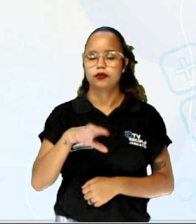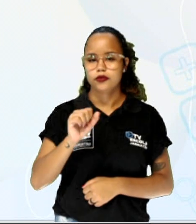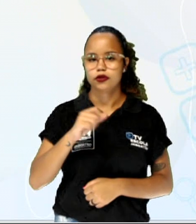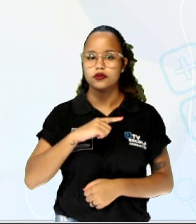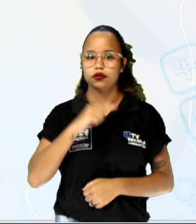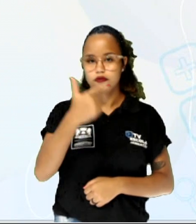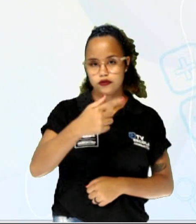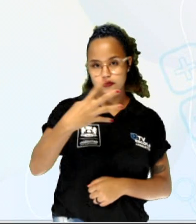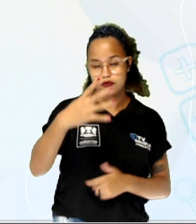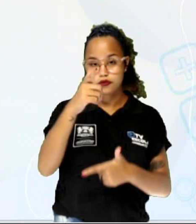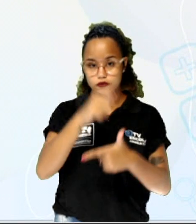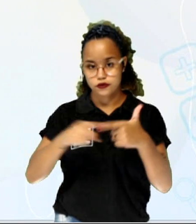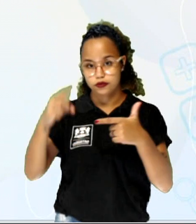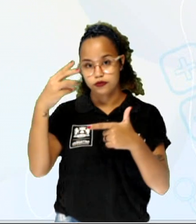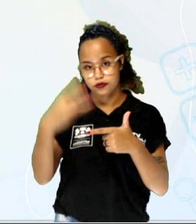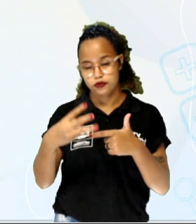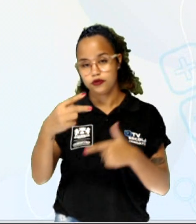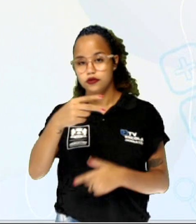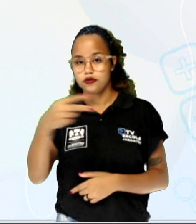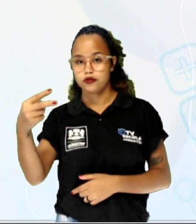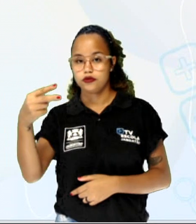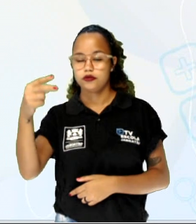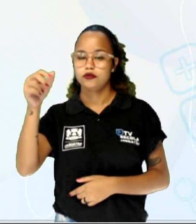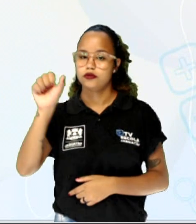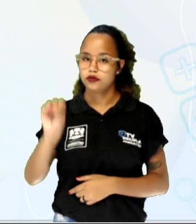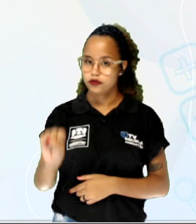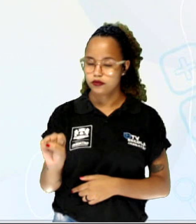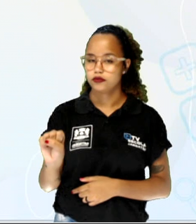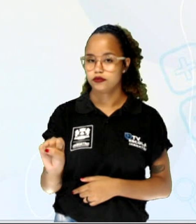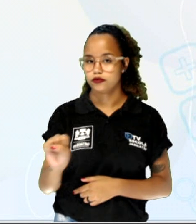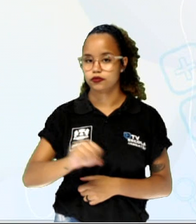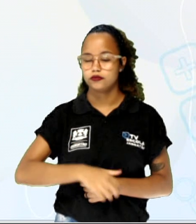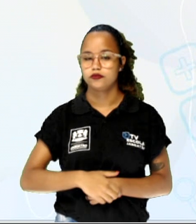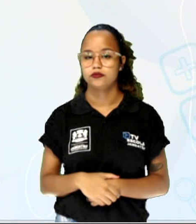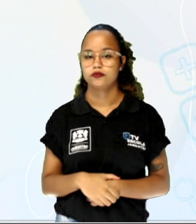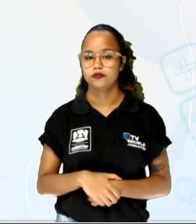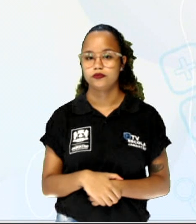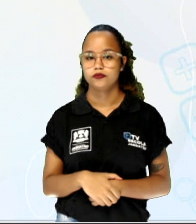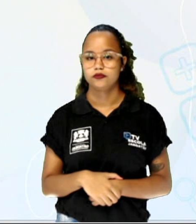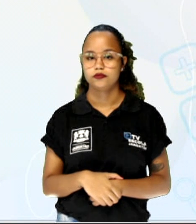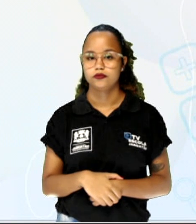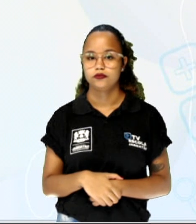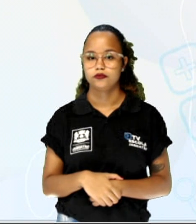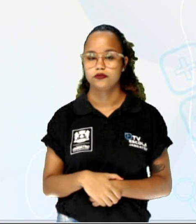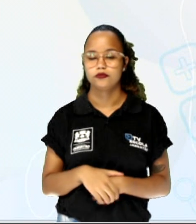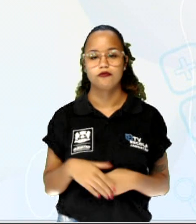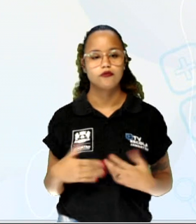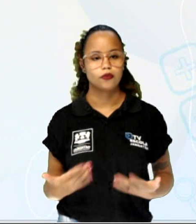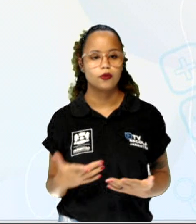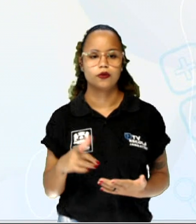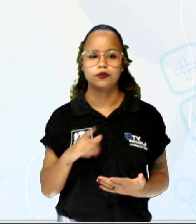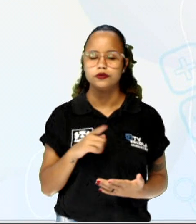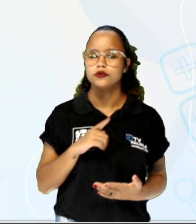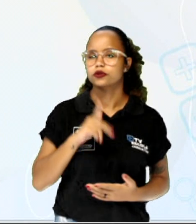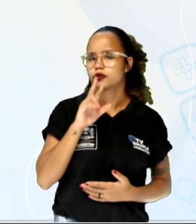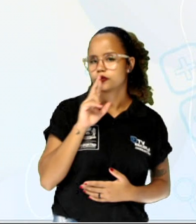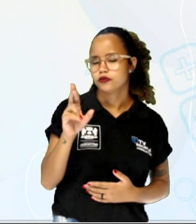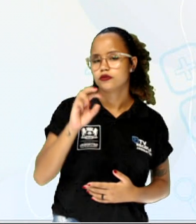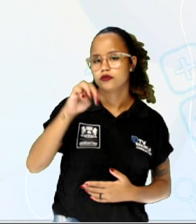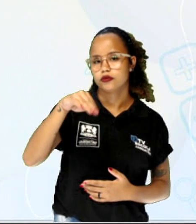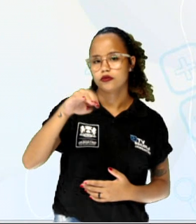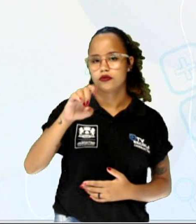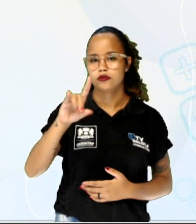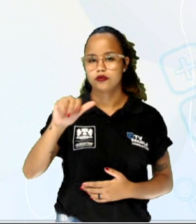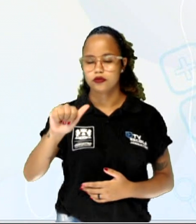dessa soma e vou dividir por 3. 24 dividido por 3 é igual a 8. E aí eu chego ao resultado de que a média